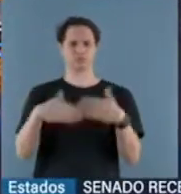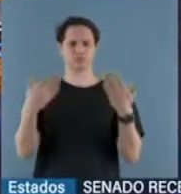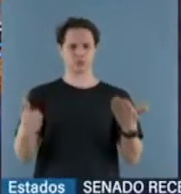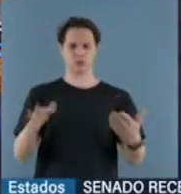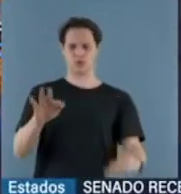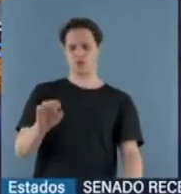Segurança agiu.